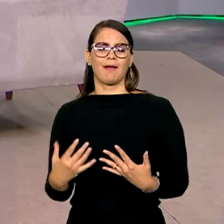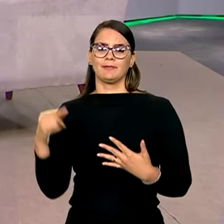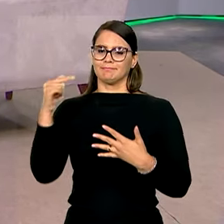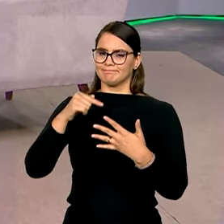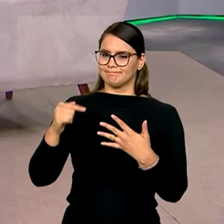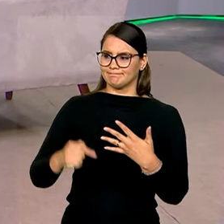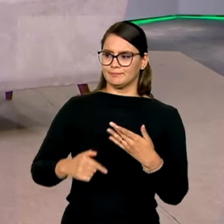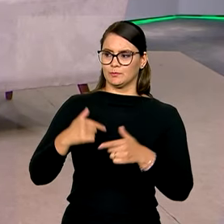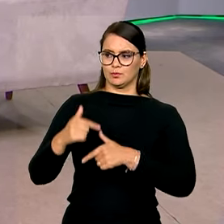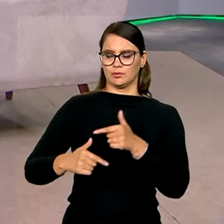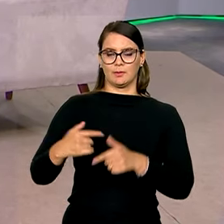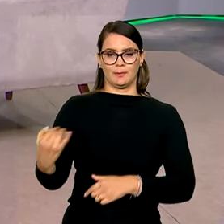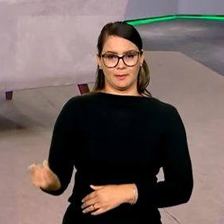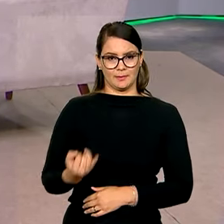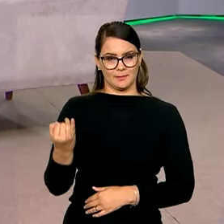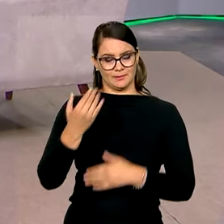de mais uma operação relevante. Muito obrigado.